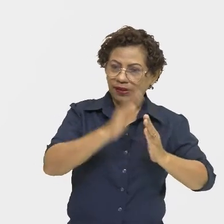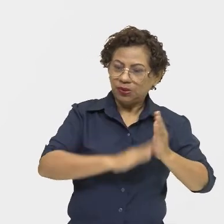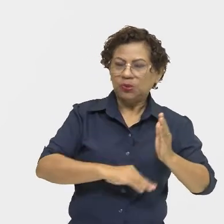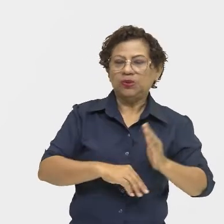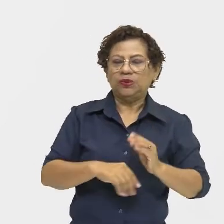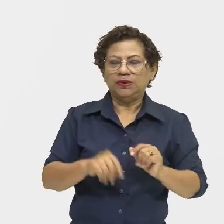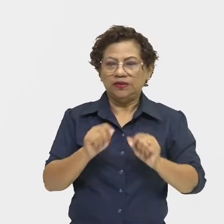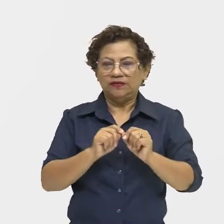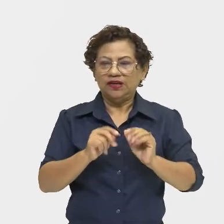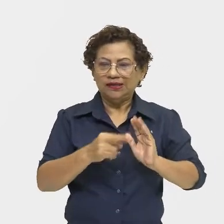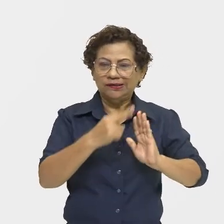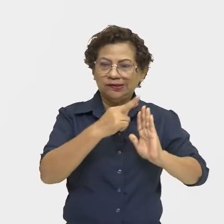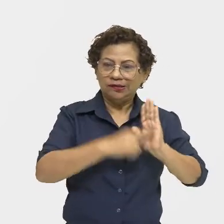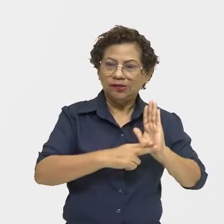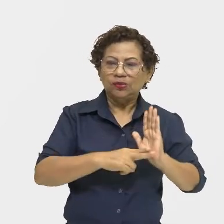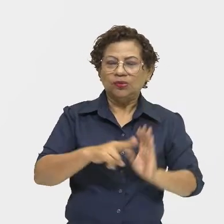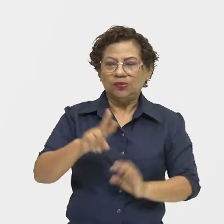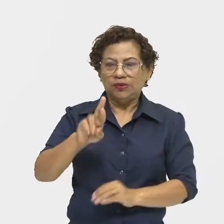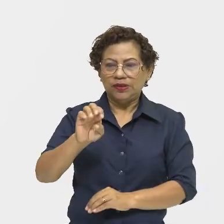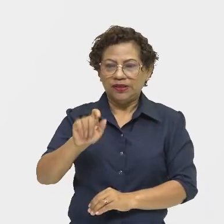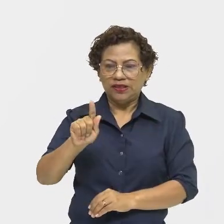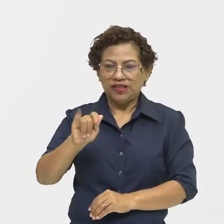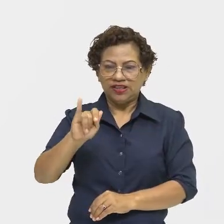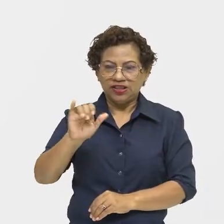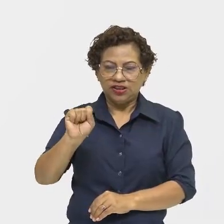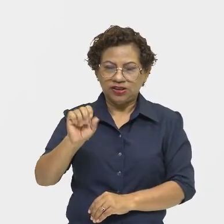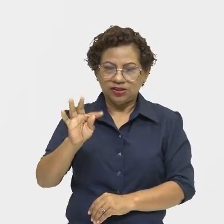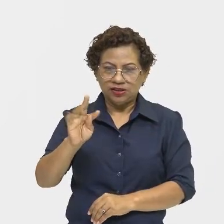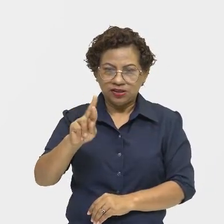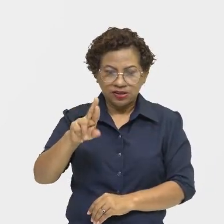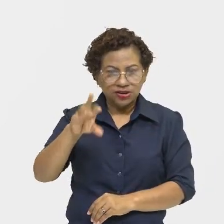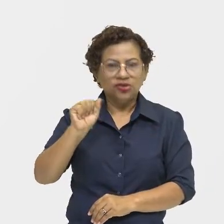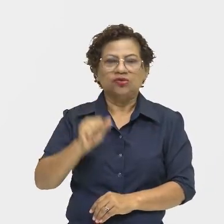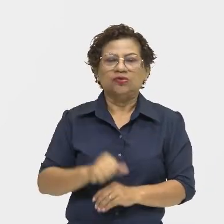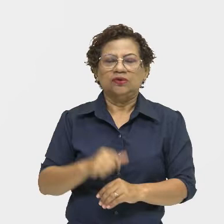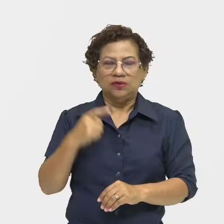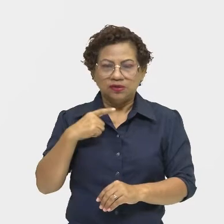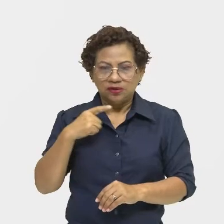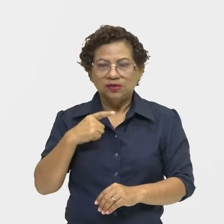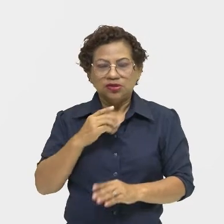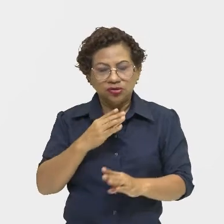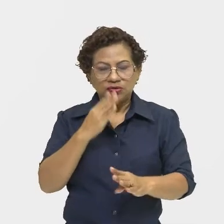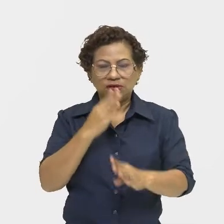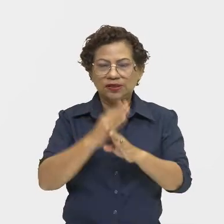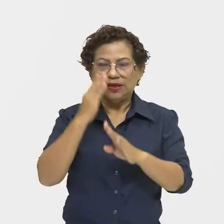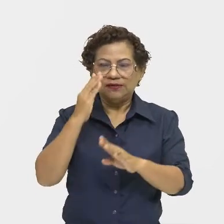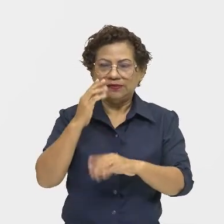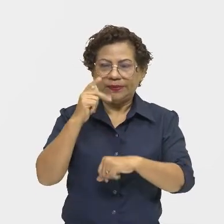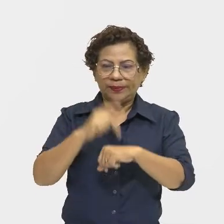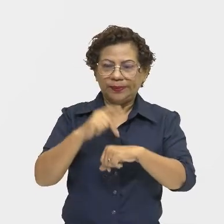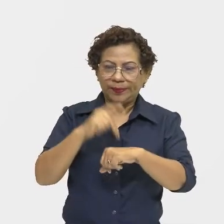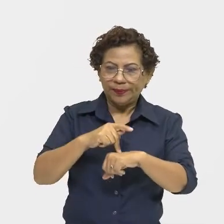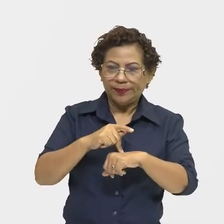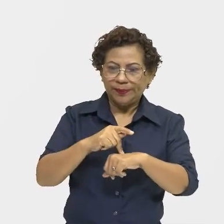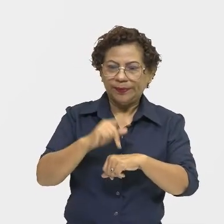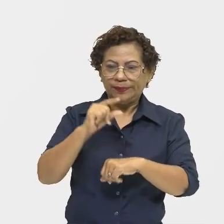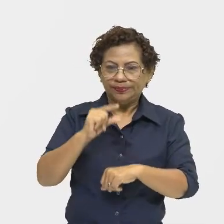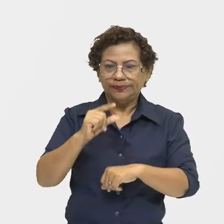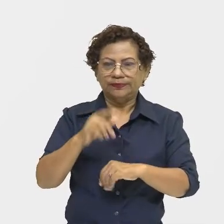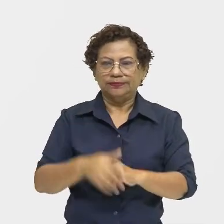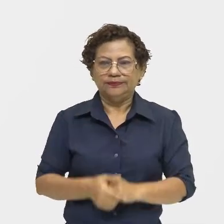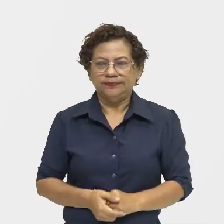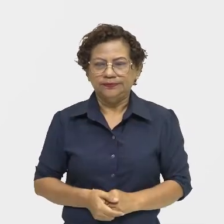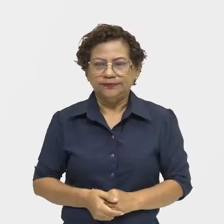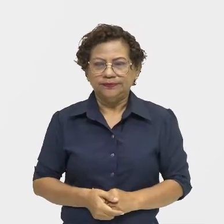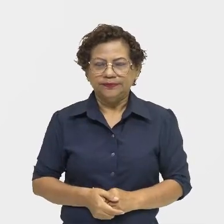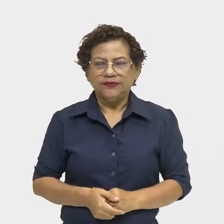metais, nós já vamos ter alguns registros em pedras, em pedaços de pedras. E aí, passamos desse período